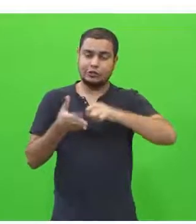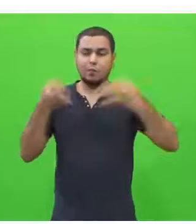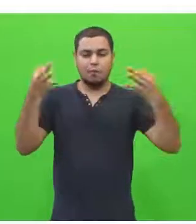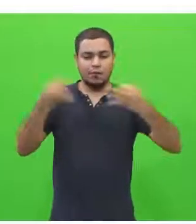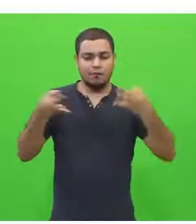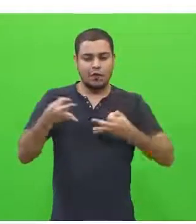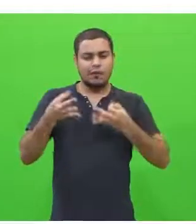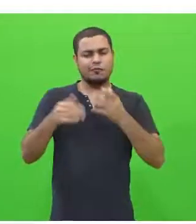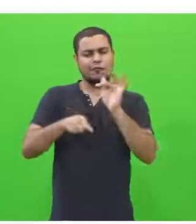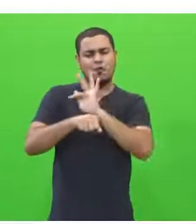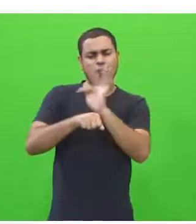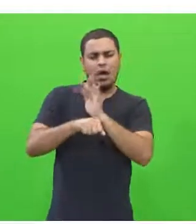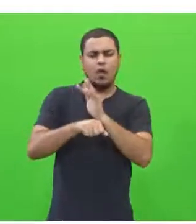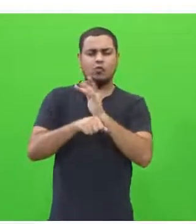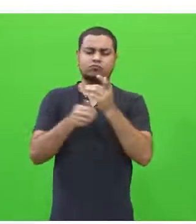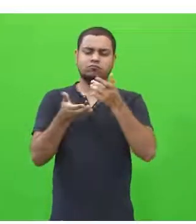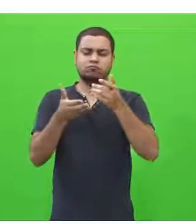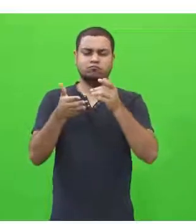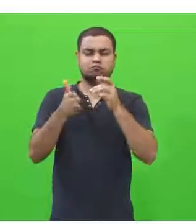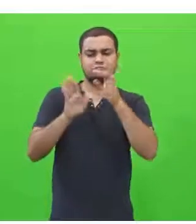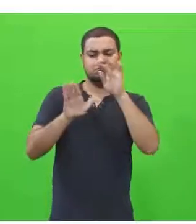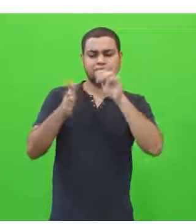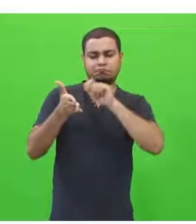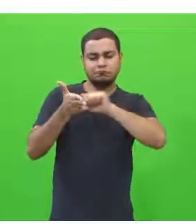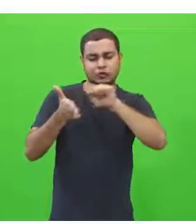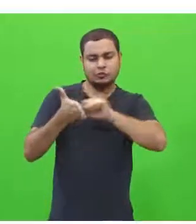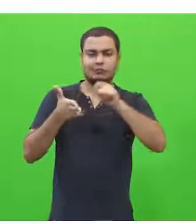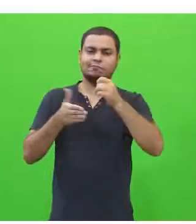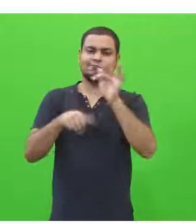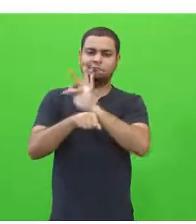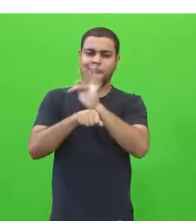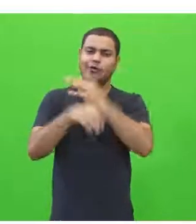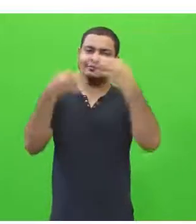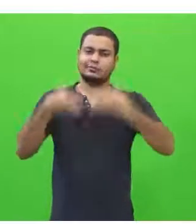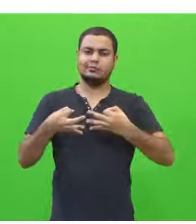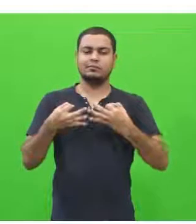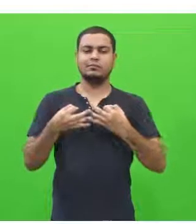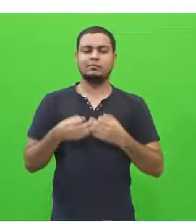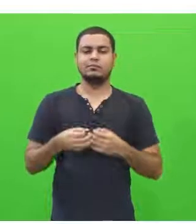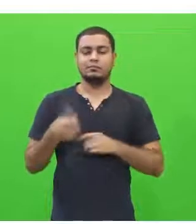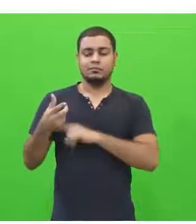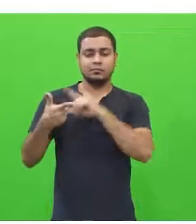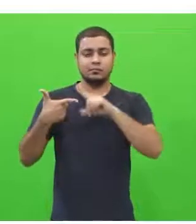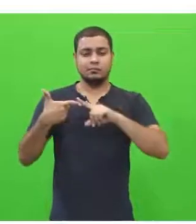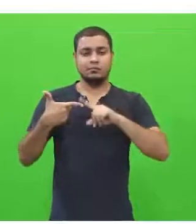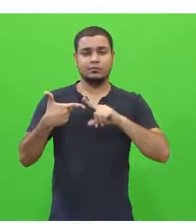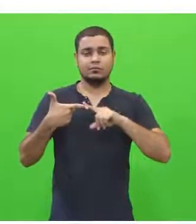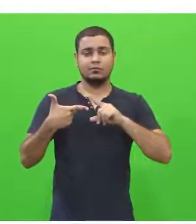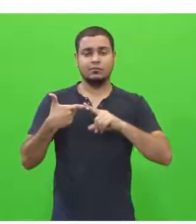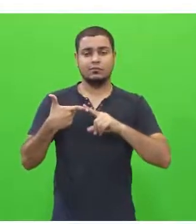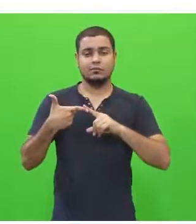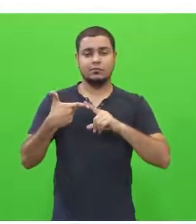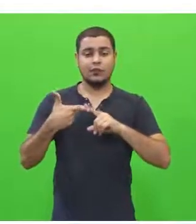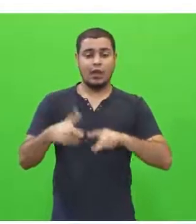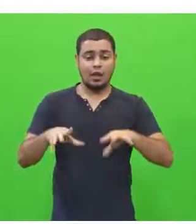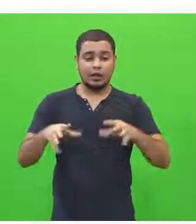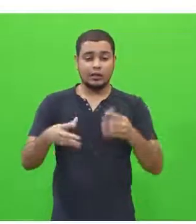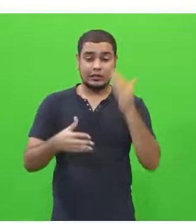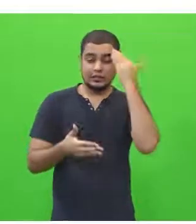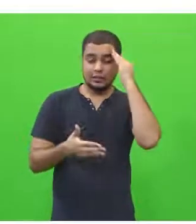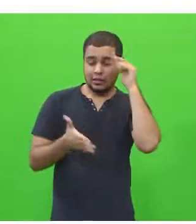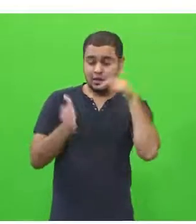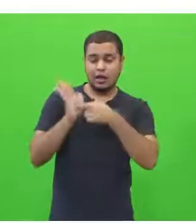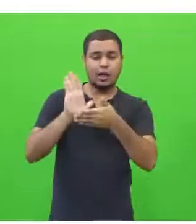portuguesa, o candidato tem que demonstrar esse domínio. A competência 2, compreender a proposta de